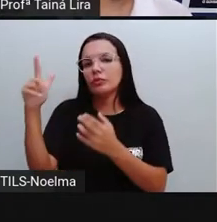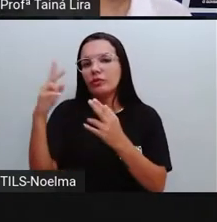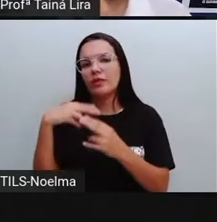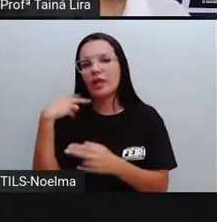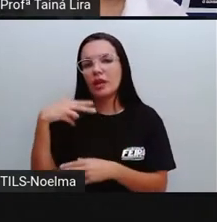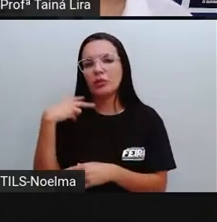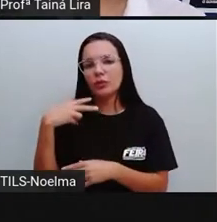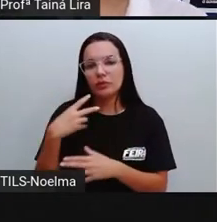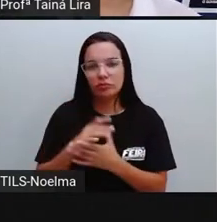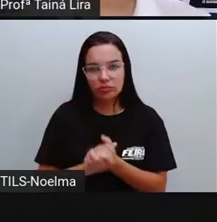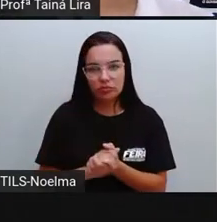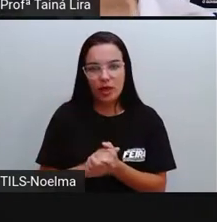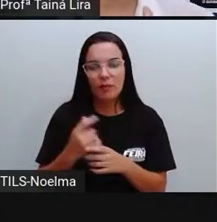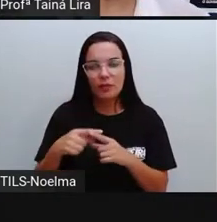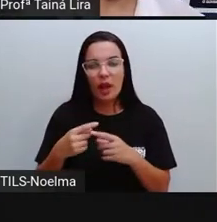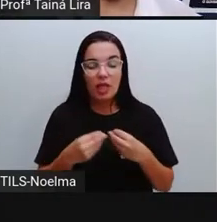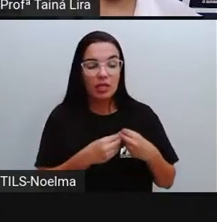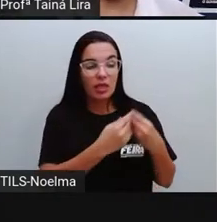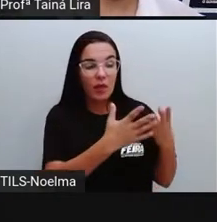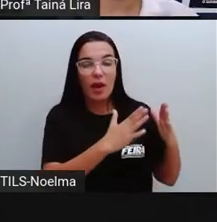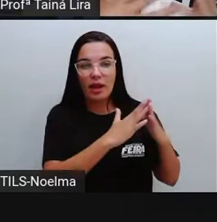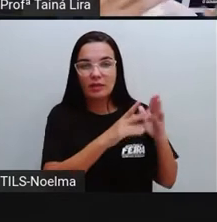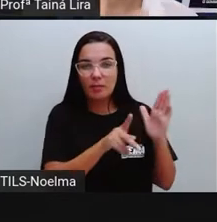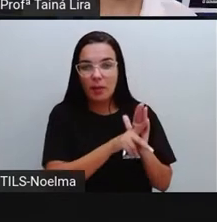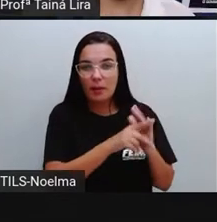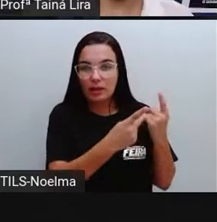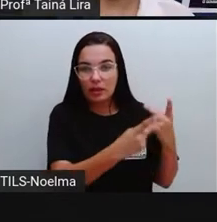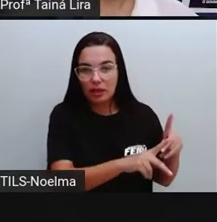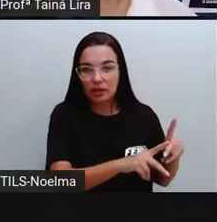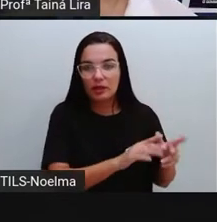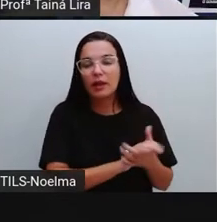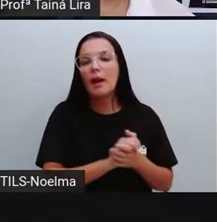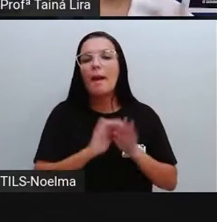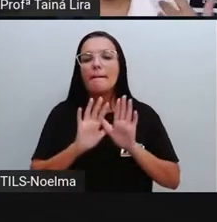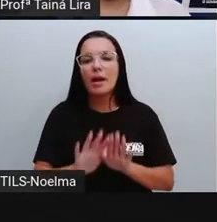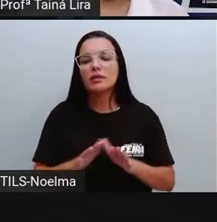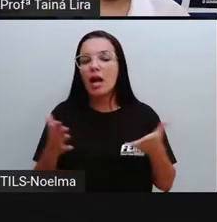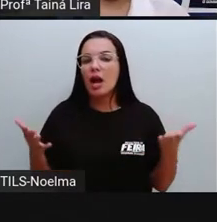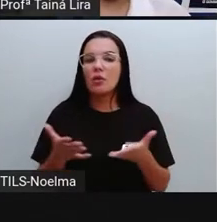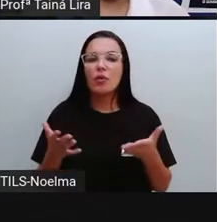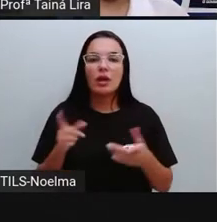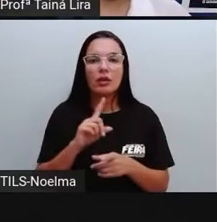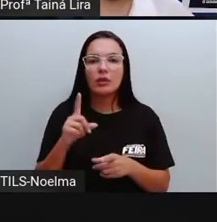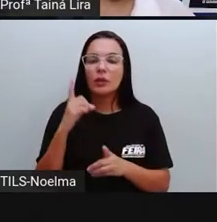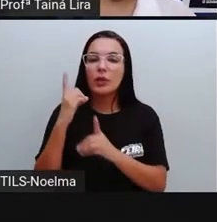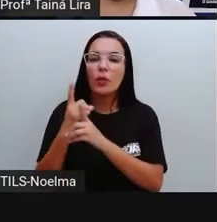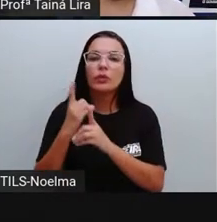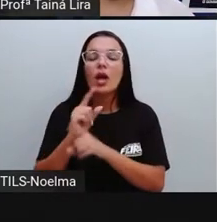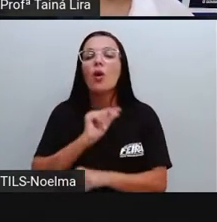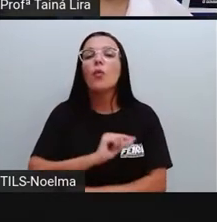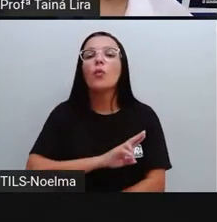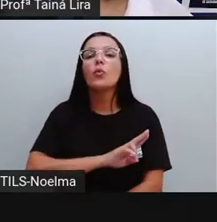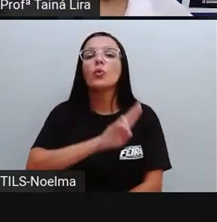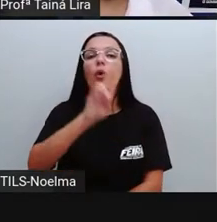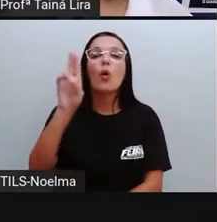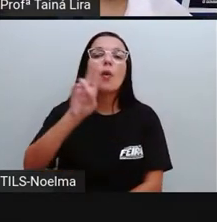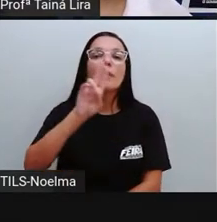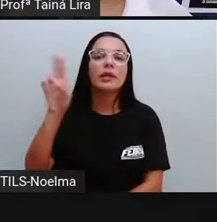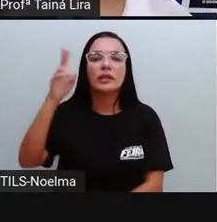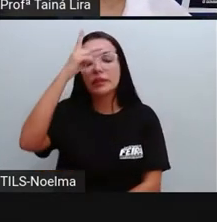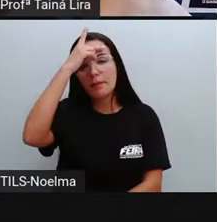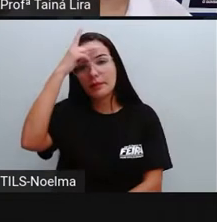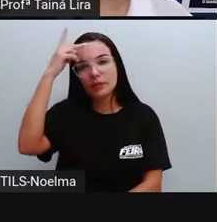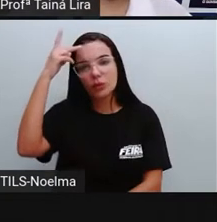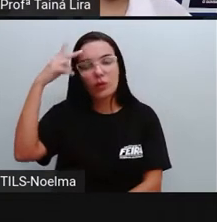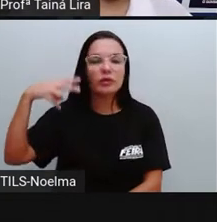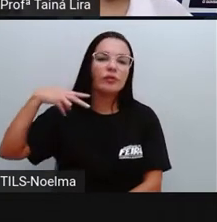tá? Um dos vereadores cedeu ali a própria casa para fazer essas sessões. Só que a gente não encontra o registro